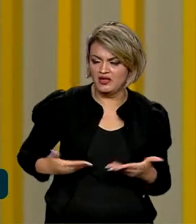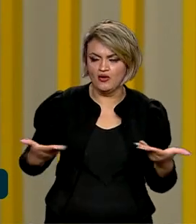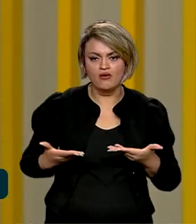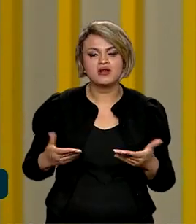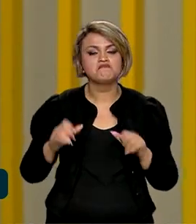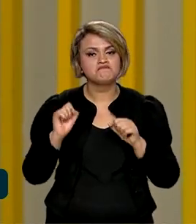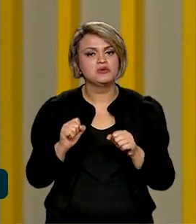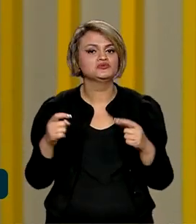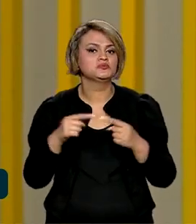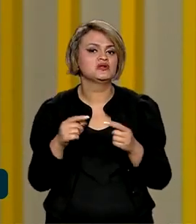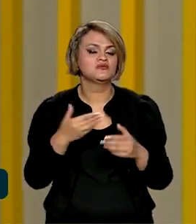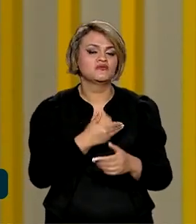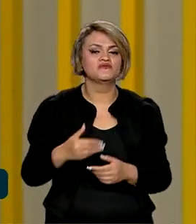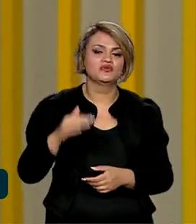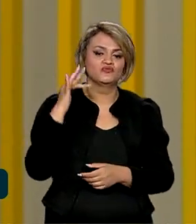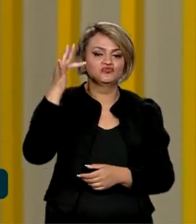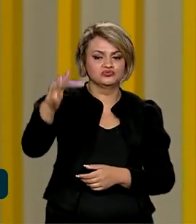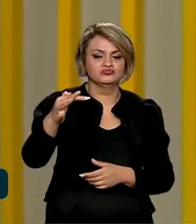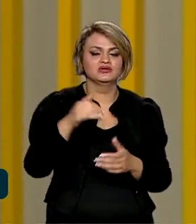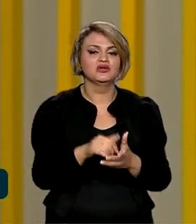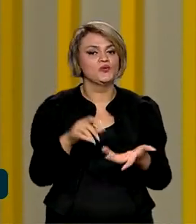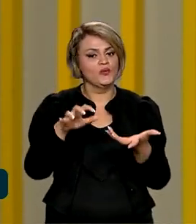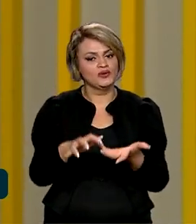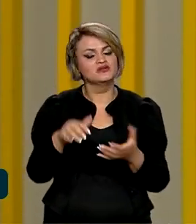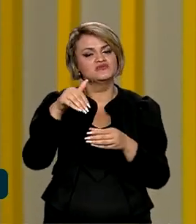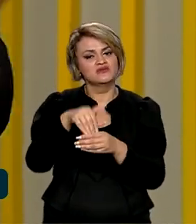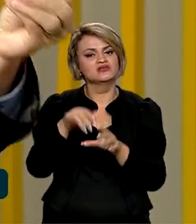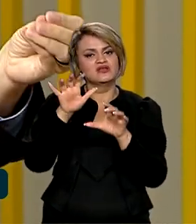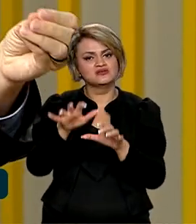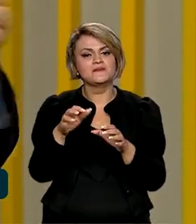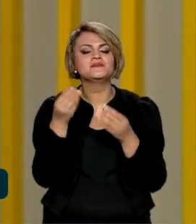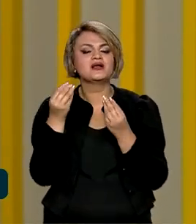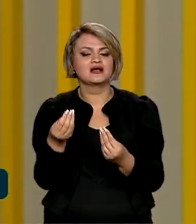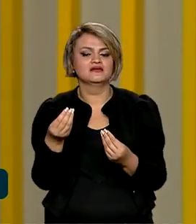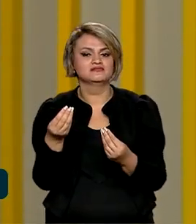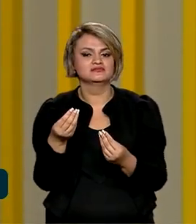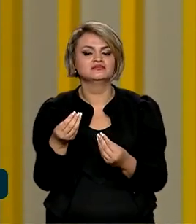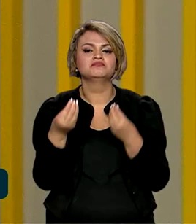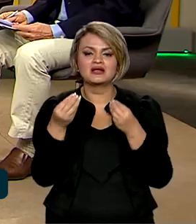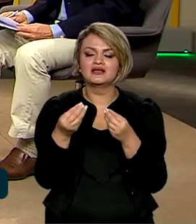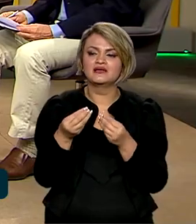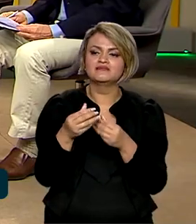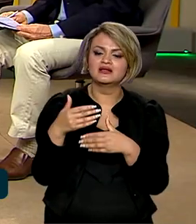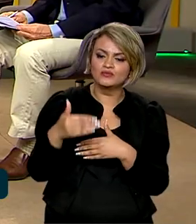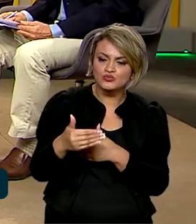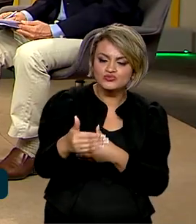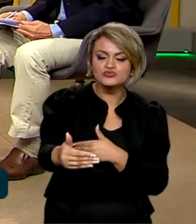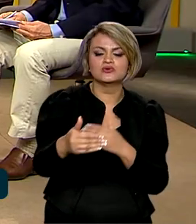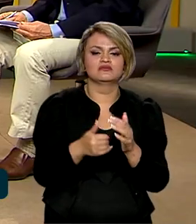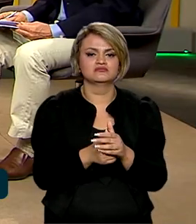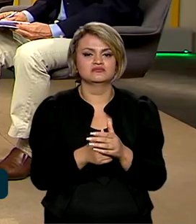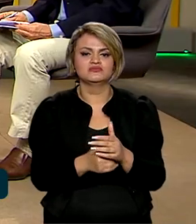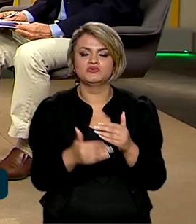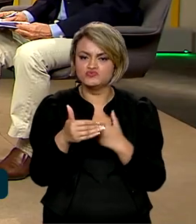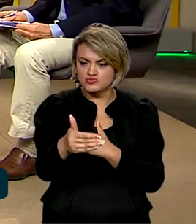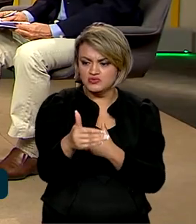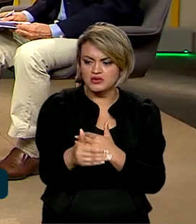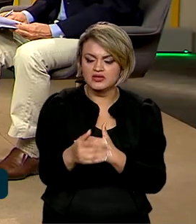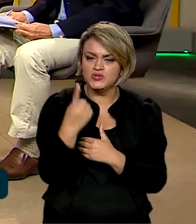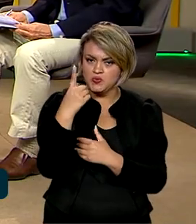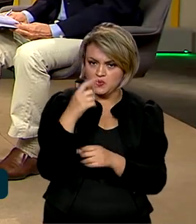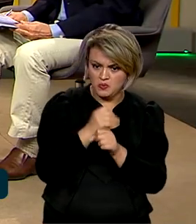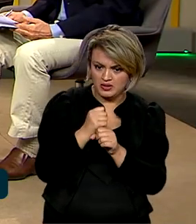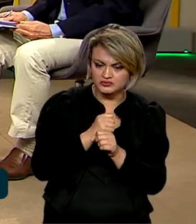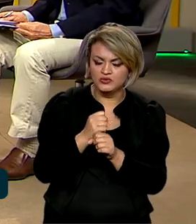são votados pelo Congresso Nacional justamente para que tenham essa perenidade e permitam, no primeiro ano,